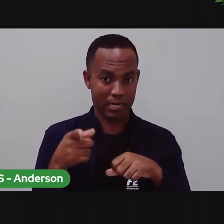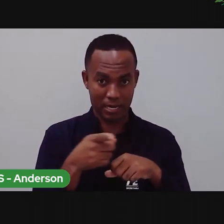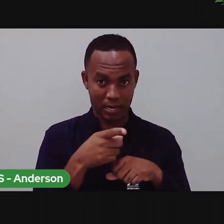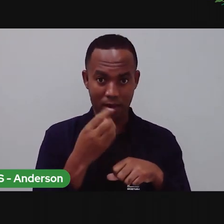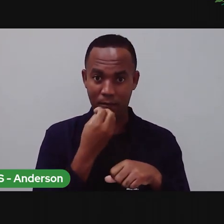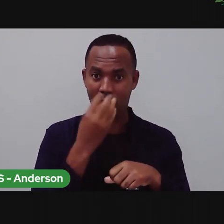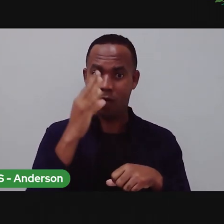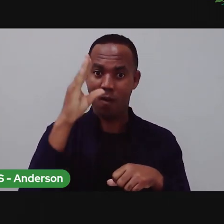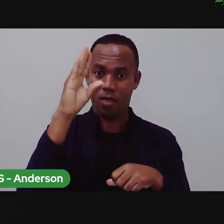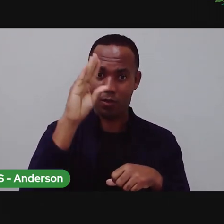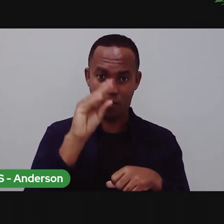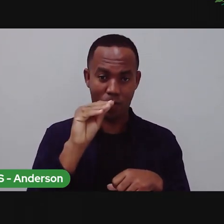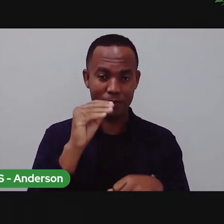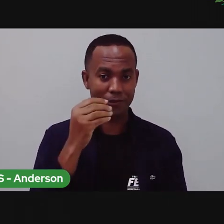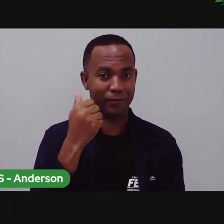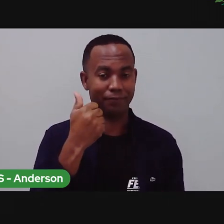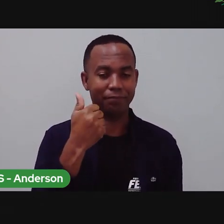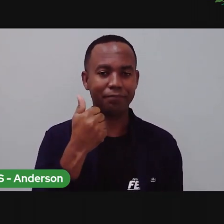boa noite!